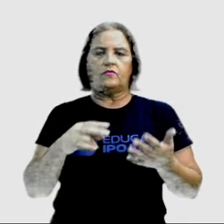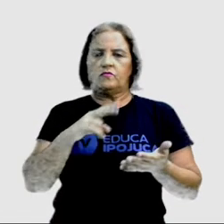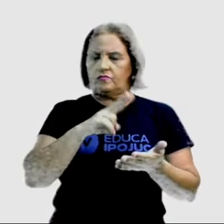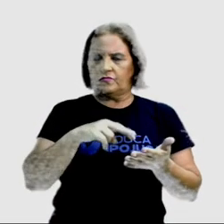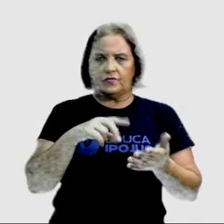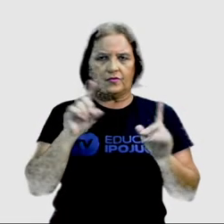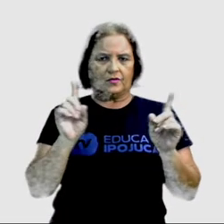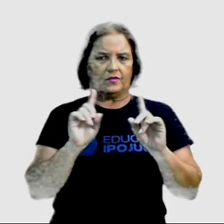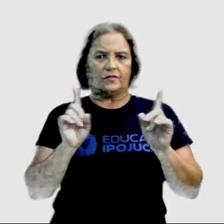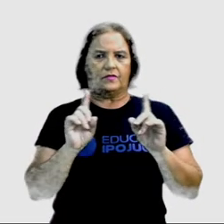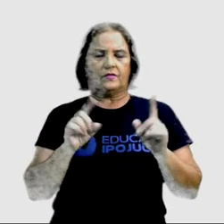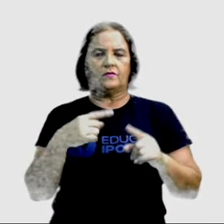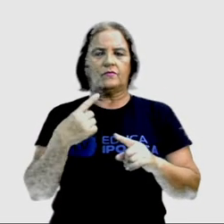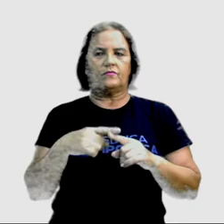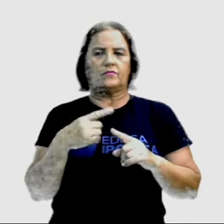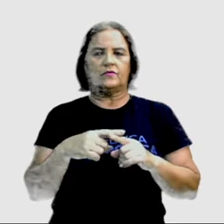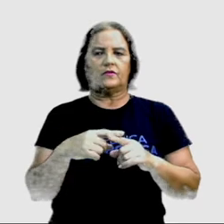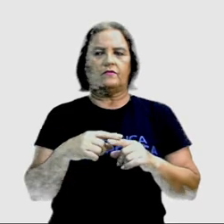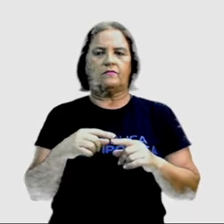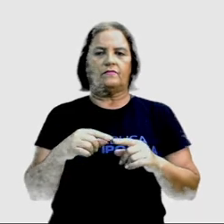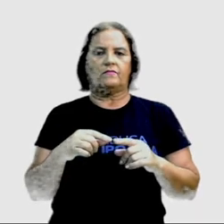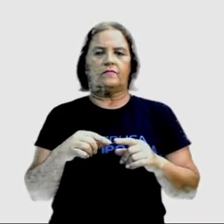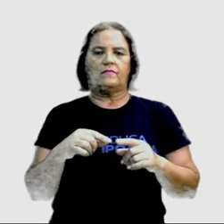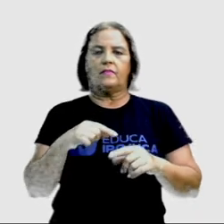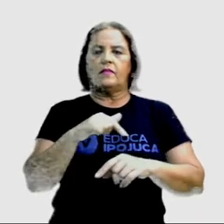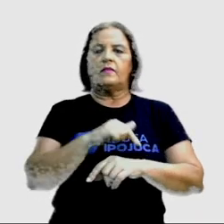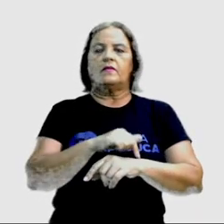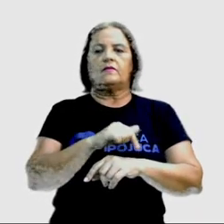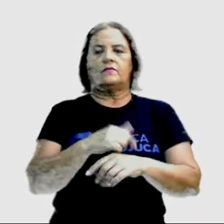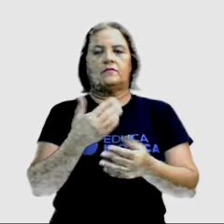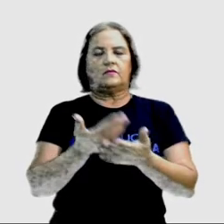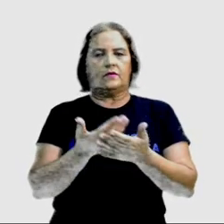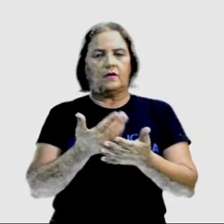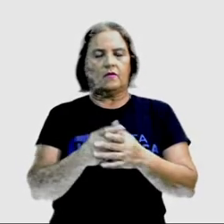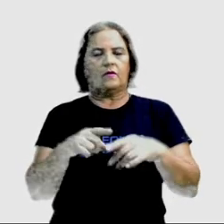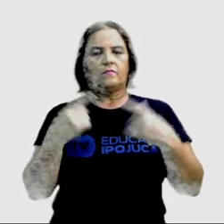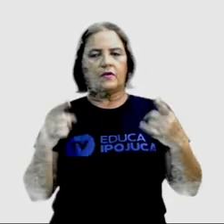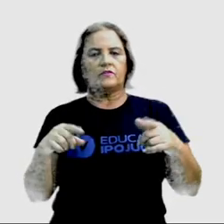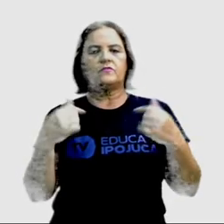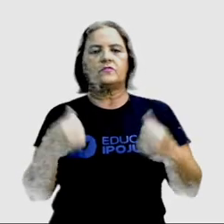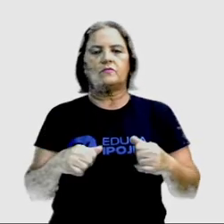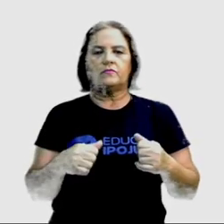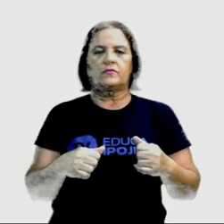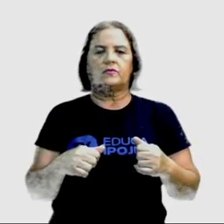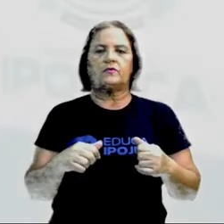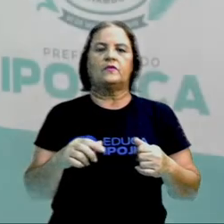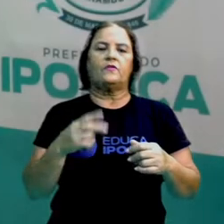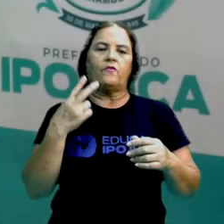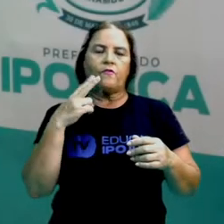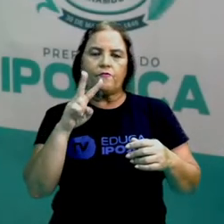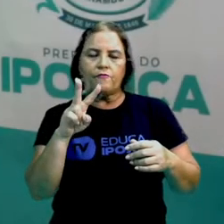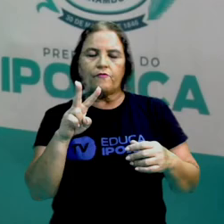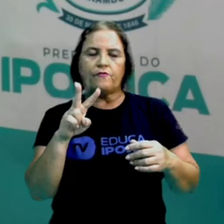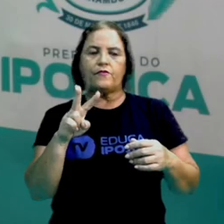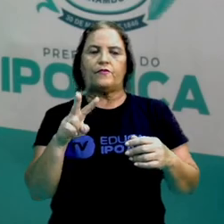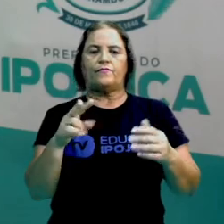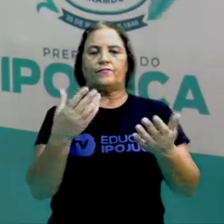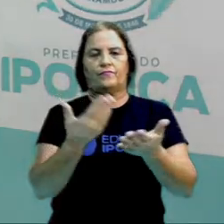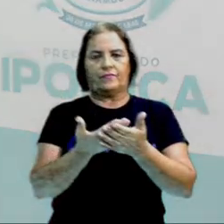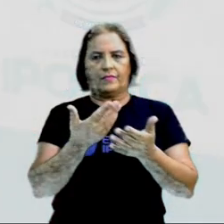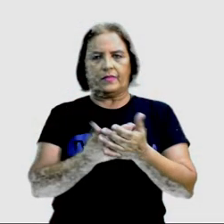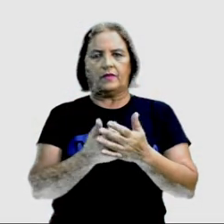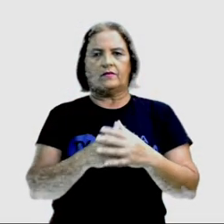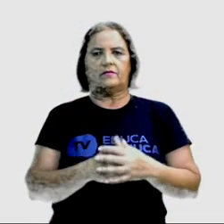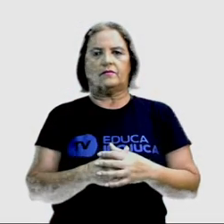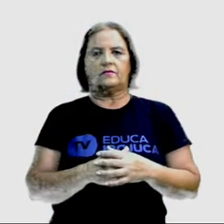longo. Já passamos aí alguns minutos da aula. Mas vocês têm acesso a esse material como eu tinha dito anteriormente para vocês. Light.